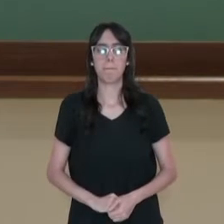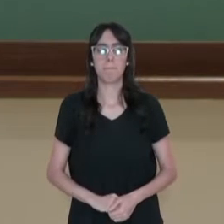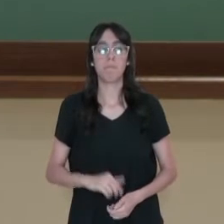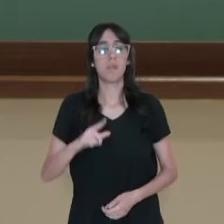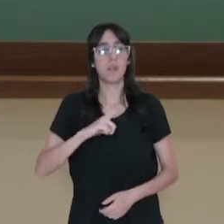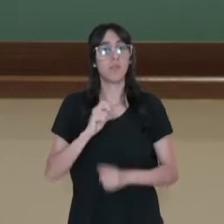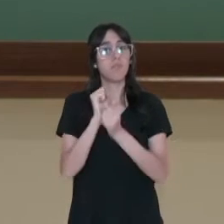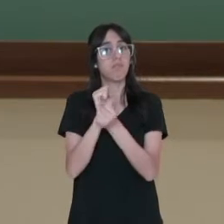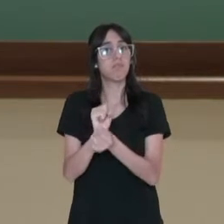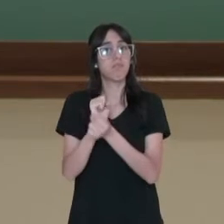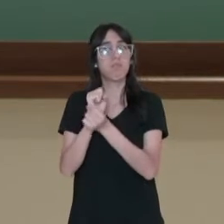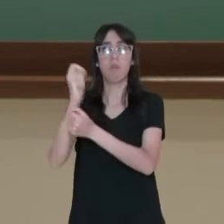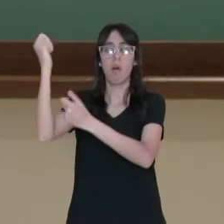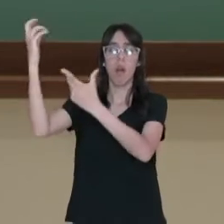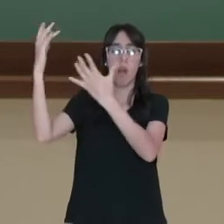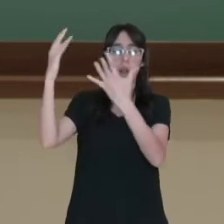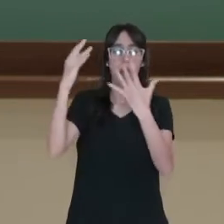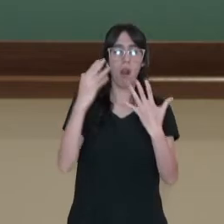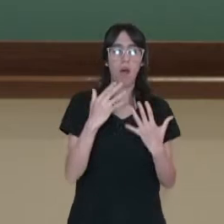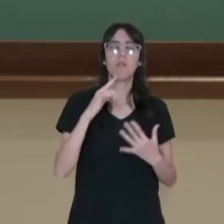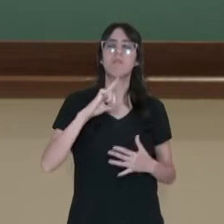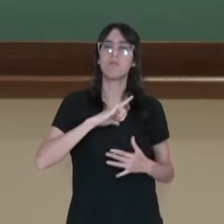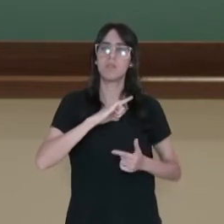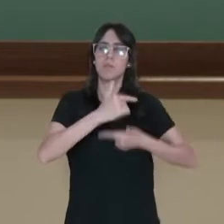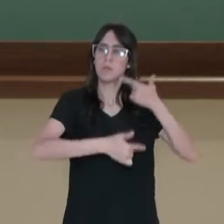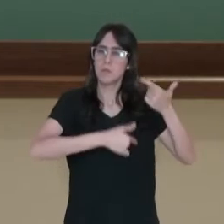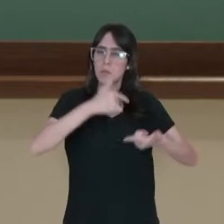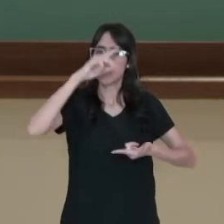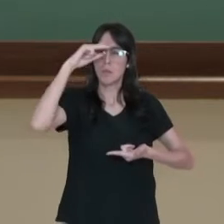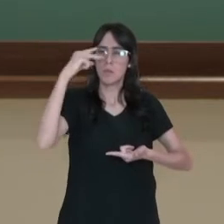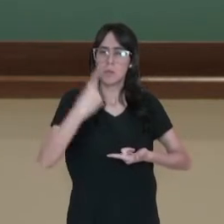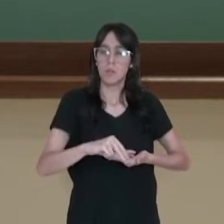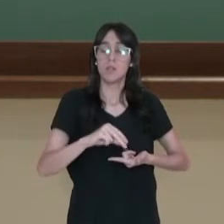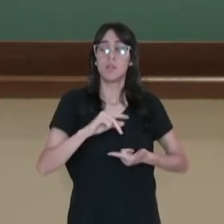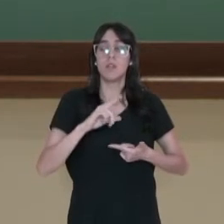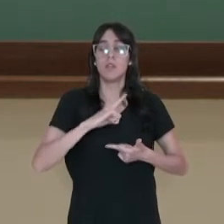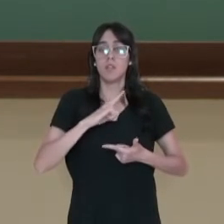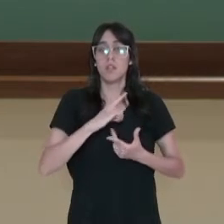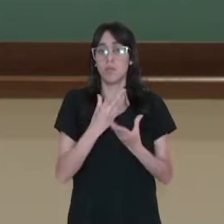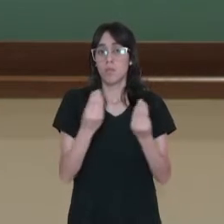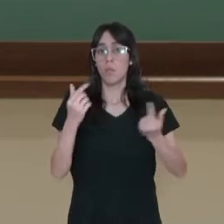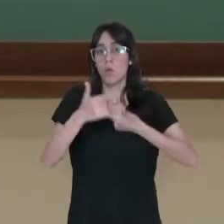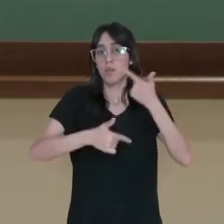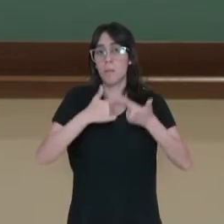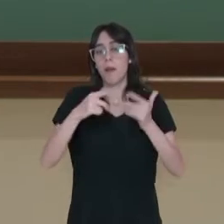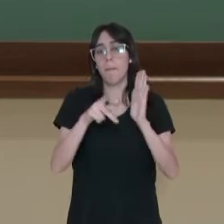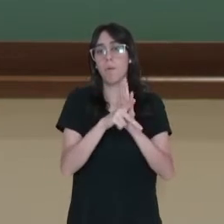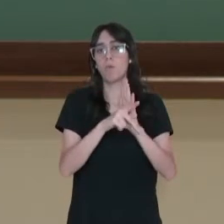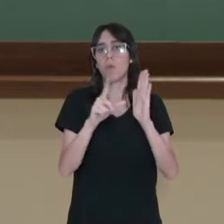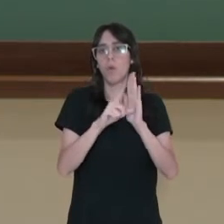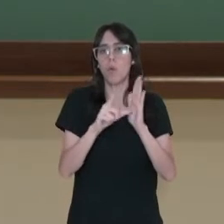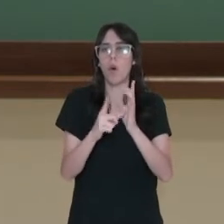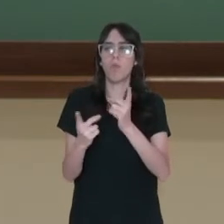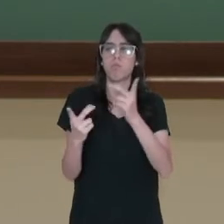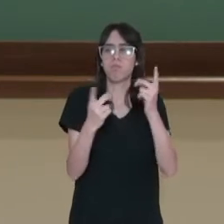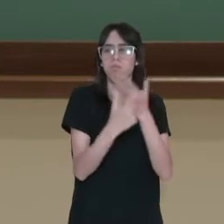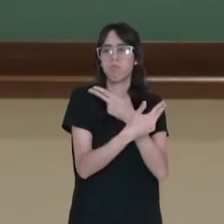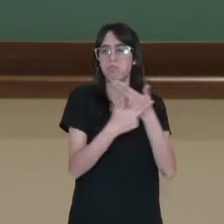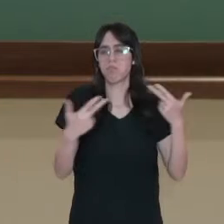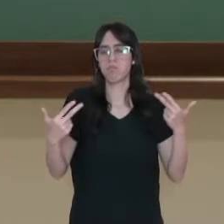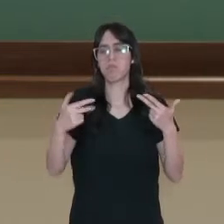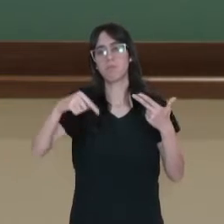escravos trabalhavam aí nas diversas ocupações, mas muitos deles ligados à atividade comercial aí na cidade de